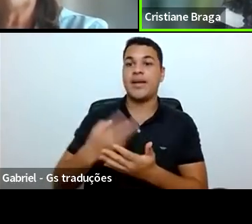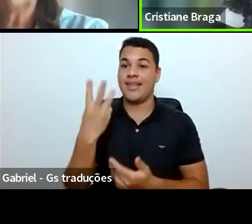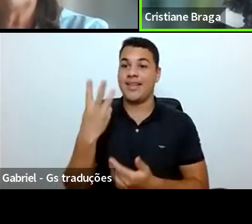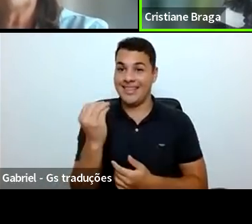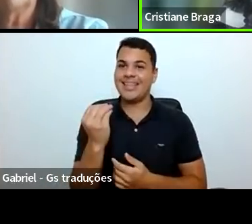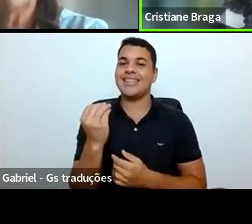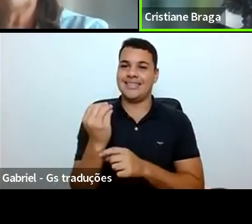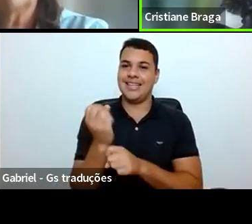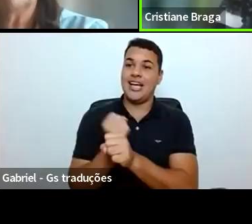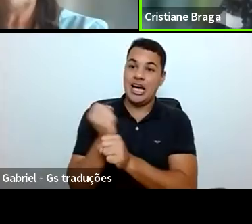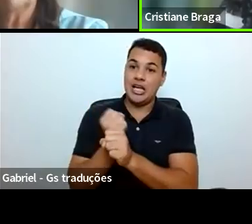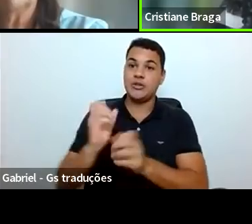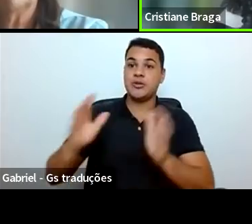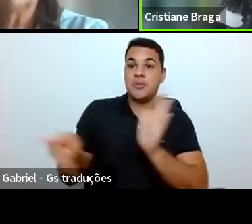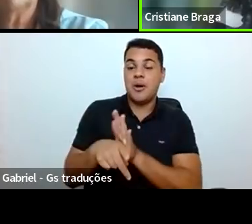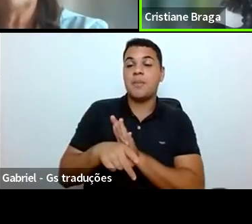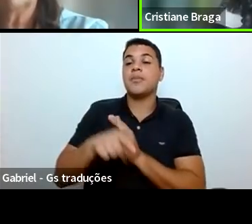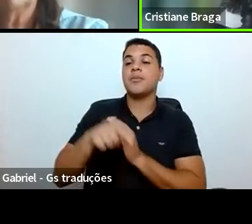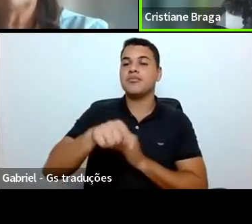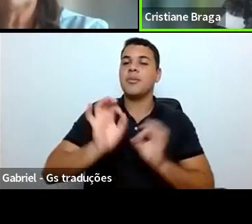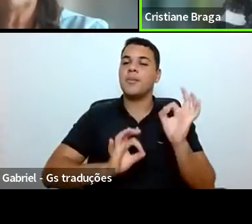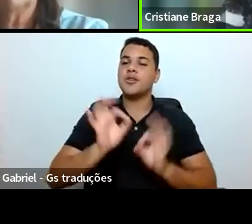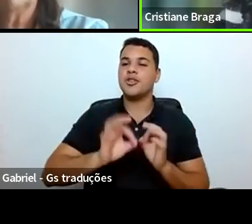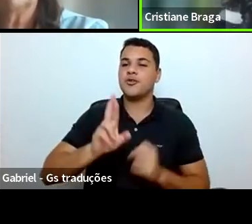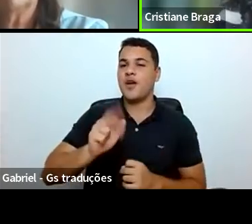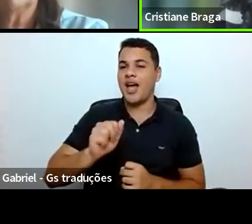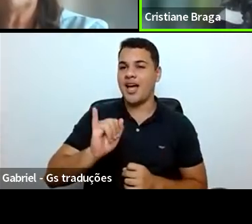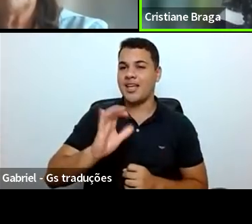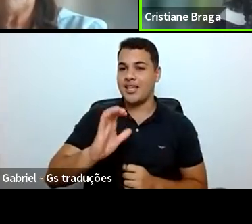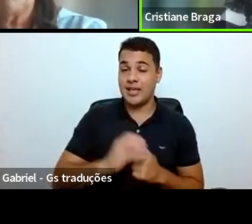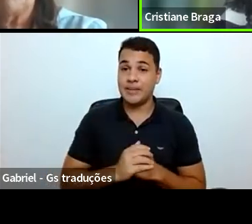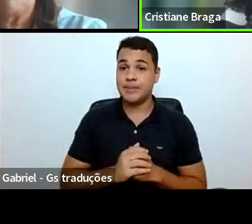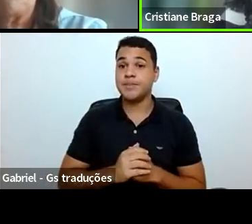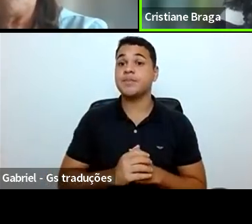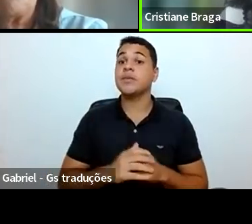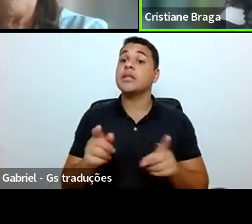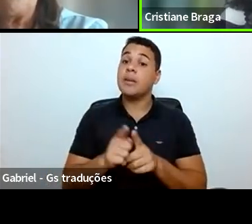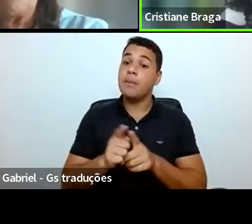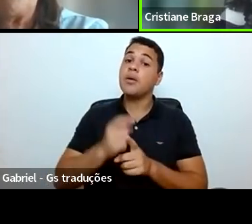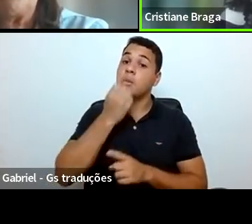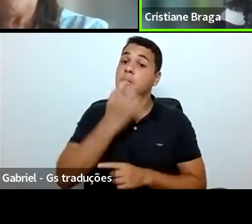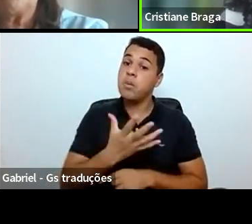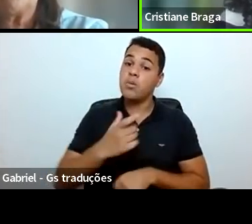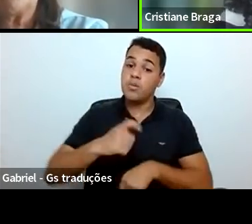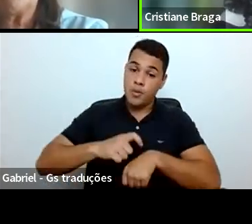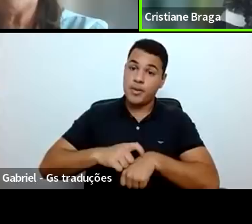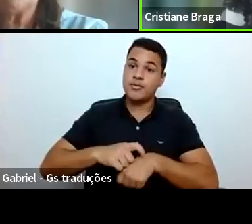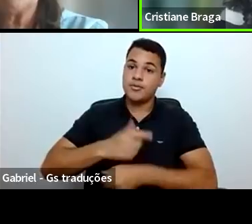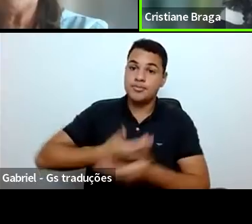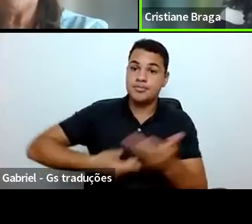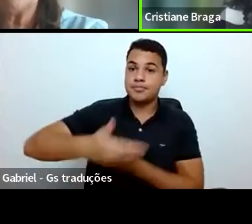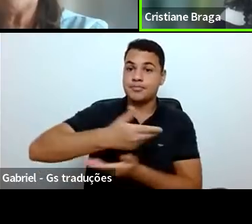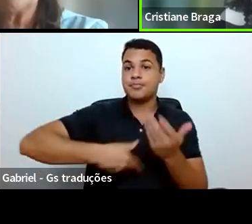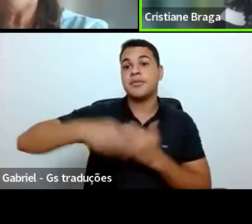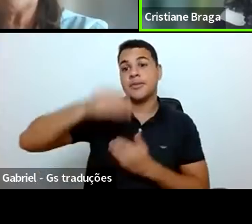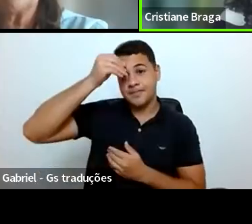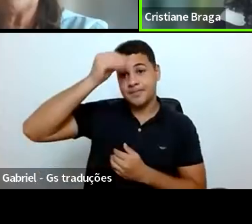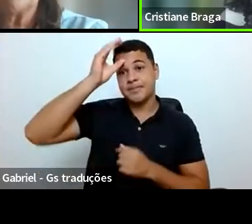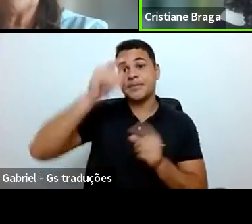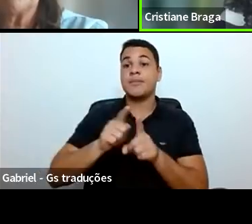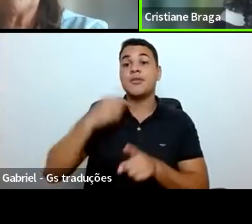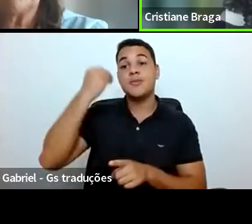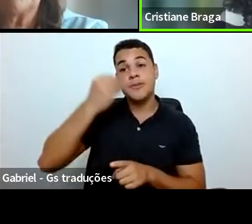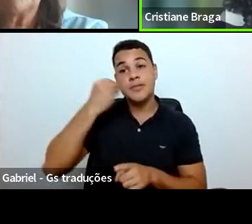relevância na formação dos jovens, um importante momento de compartilhamento de saberes e experiências. Aproveito para